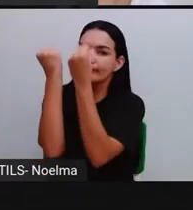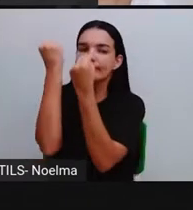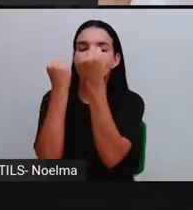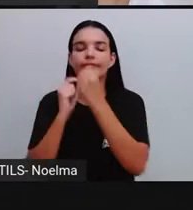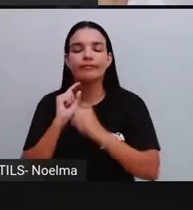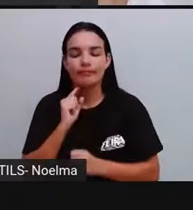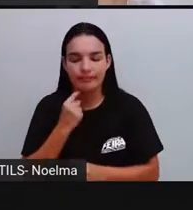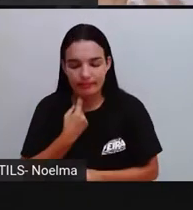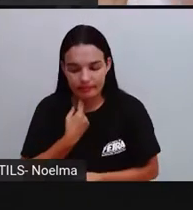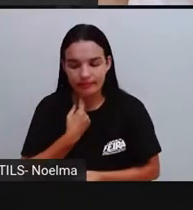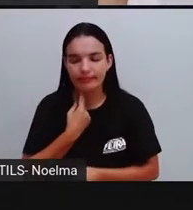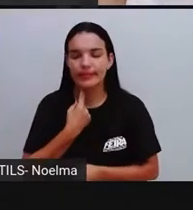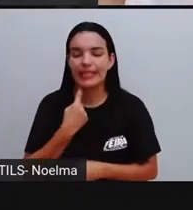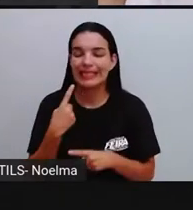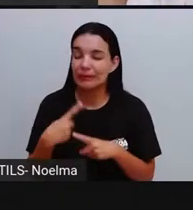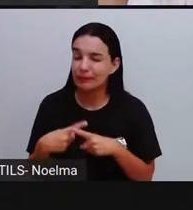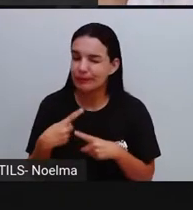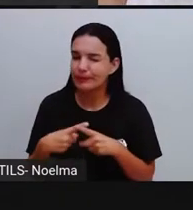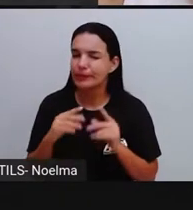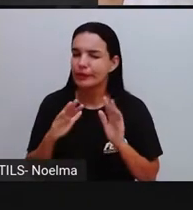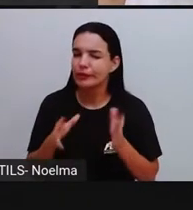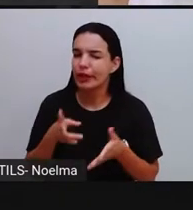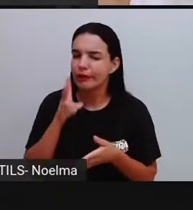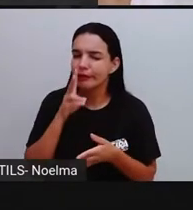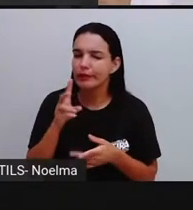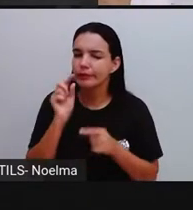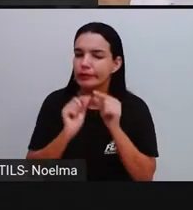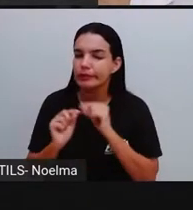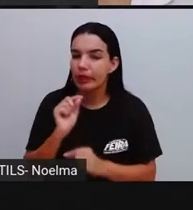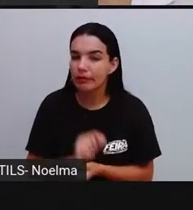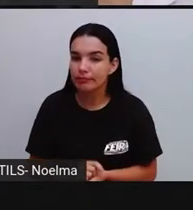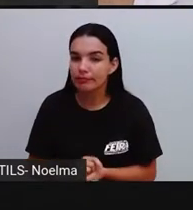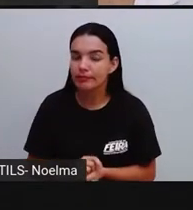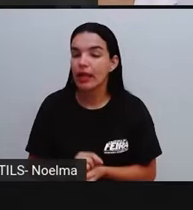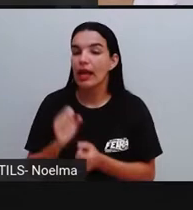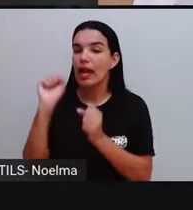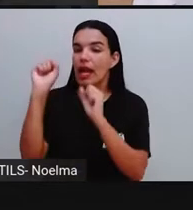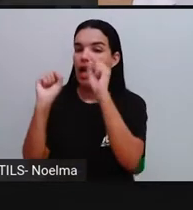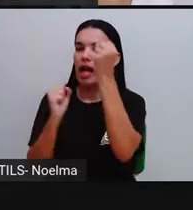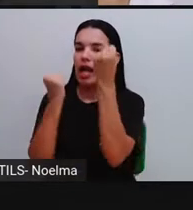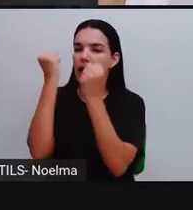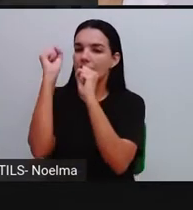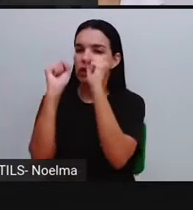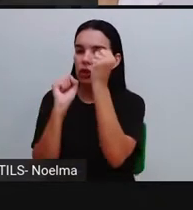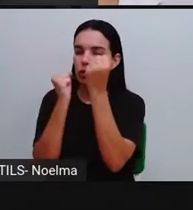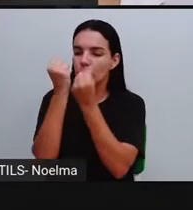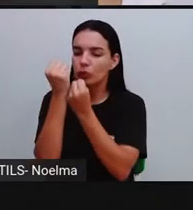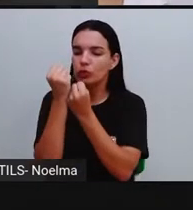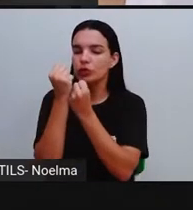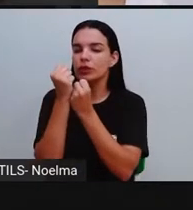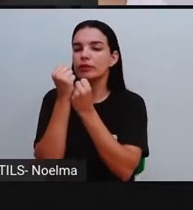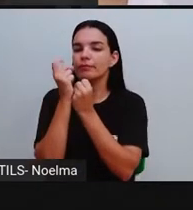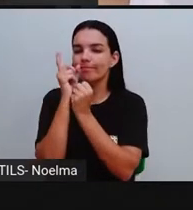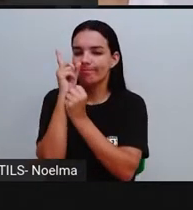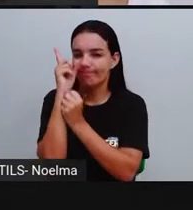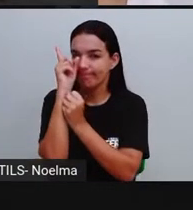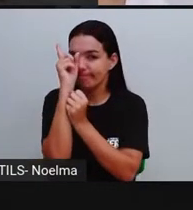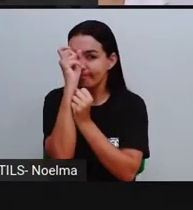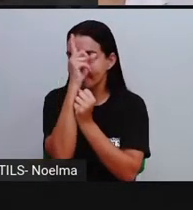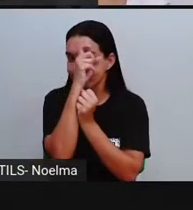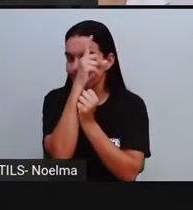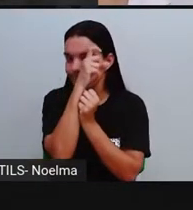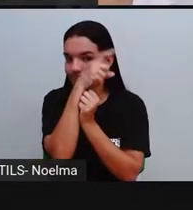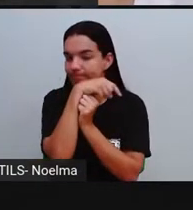vimos, né? Que a indústria, inclusive, nós já falamos um pouquinho sobre indústria, quando nós falamos dos tipos de bairro.